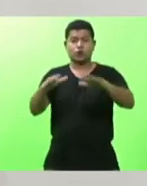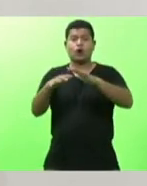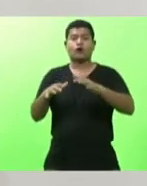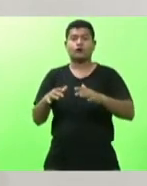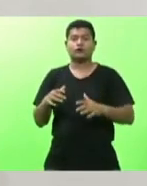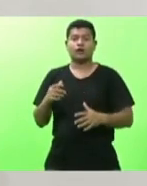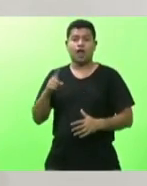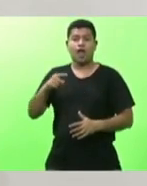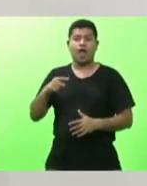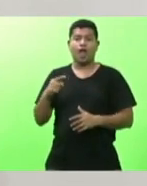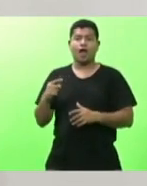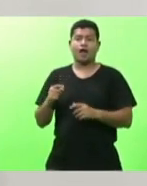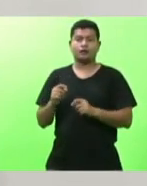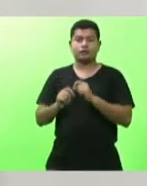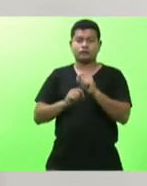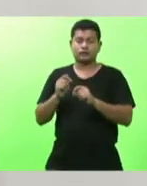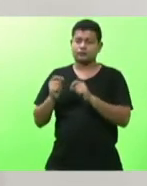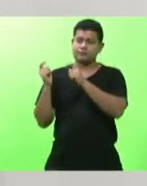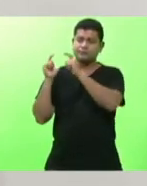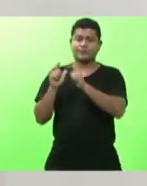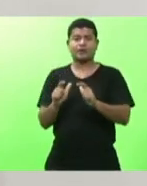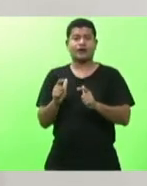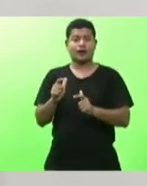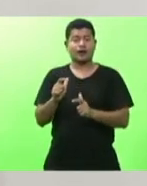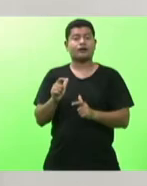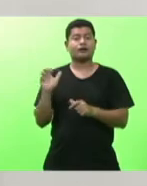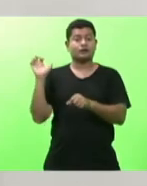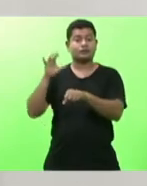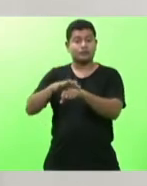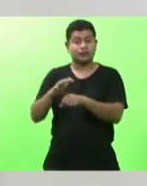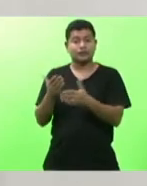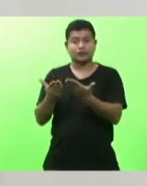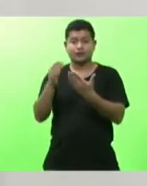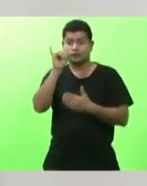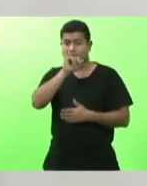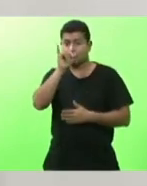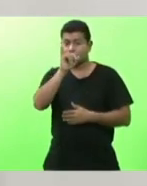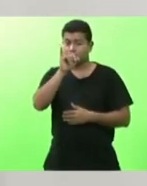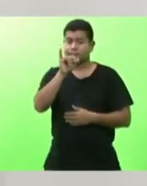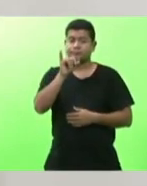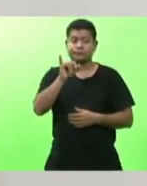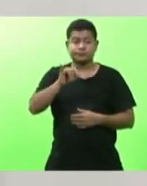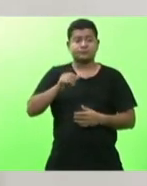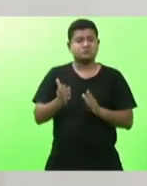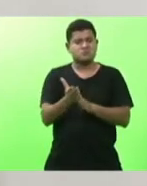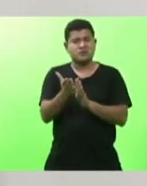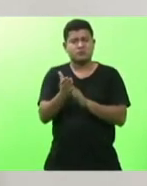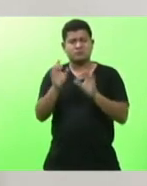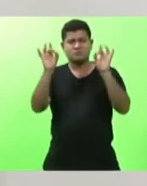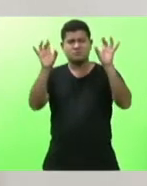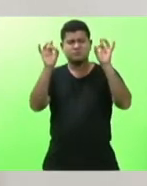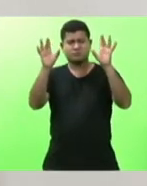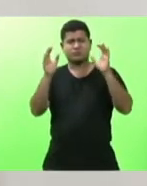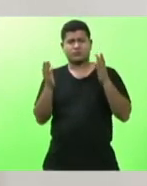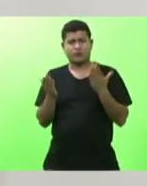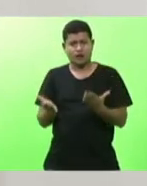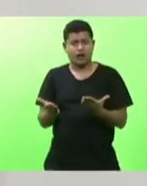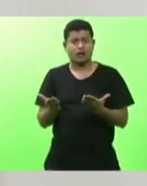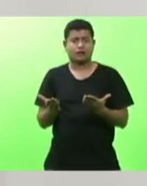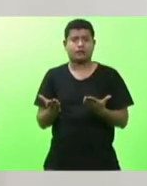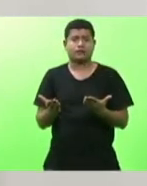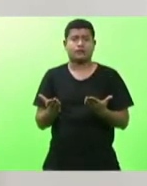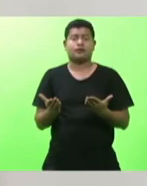imigrantes italianos de toda Santa Catarina parabéns Pedras Grandes e especialmente o acolhedor histórico